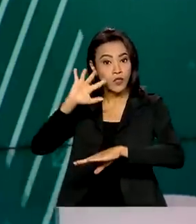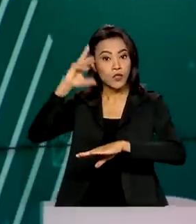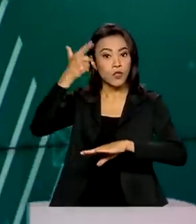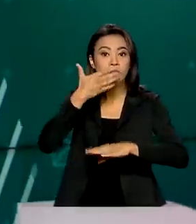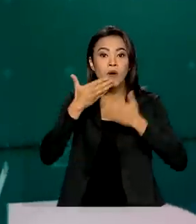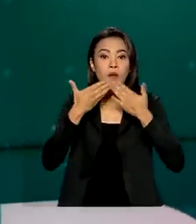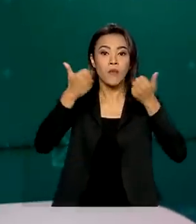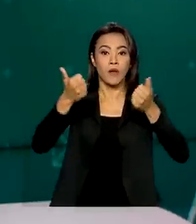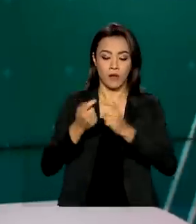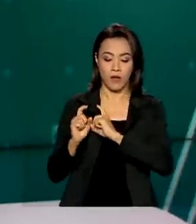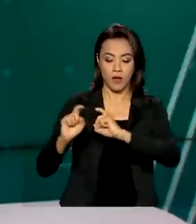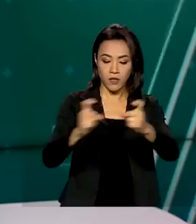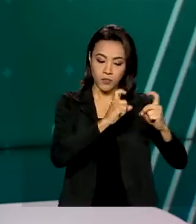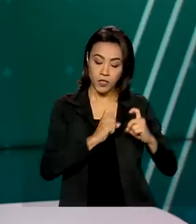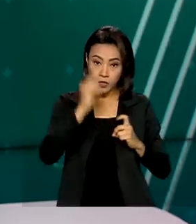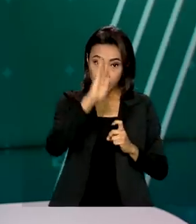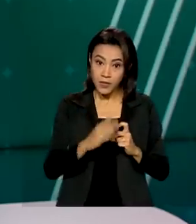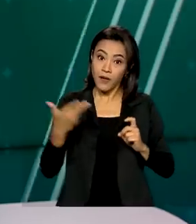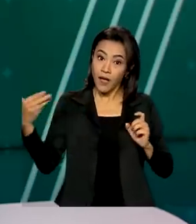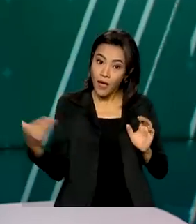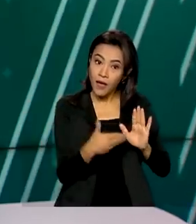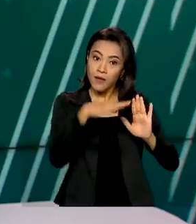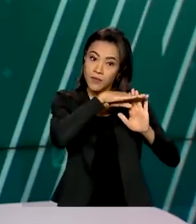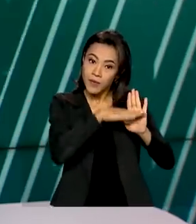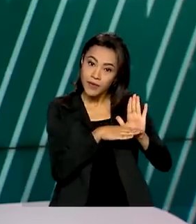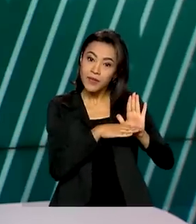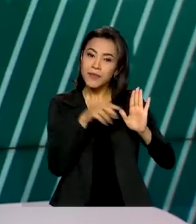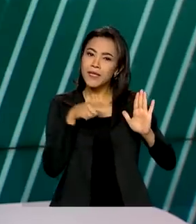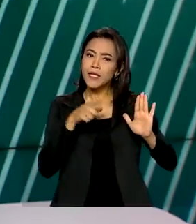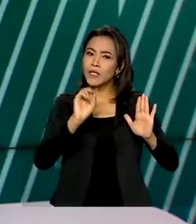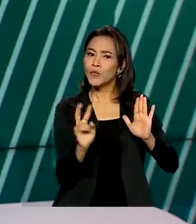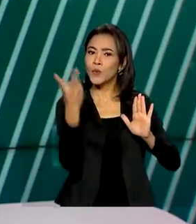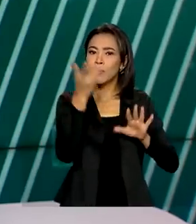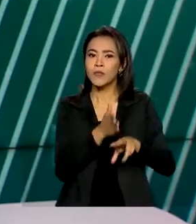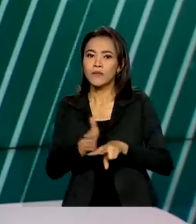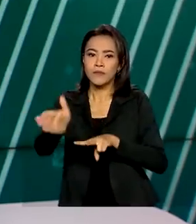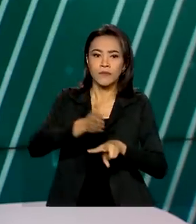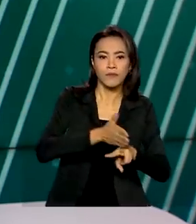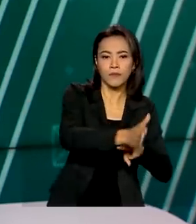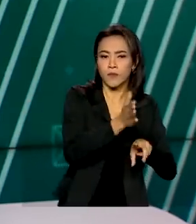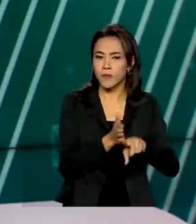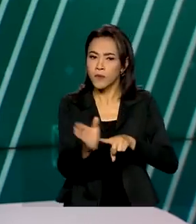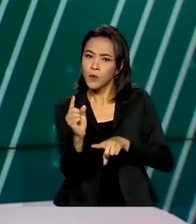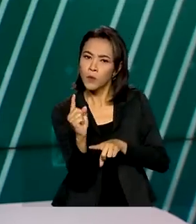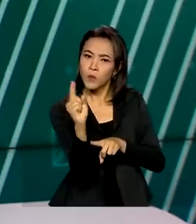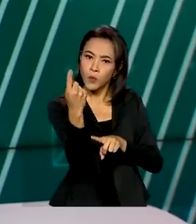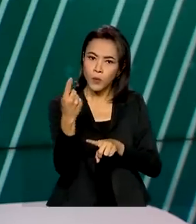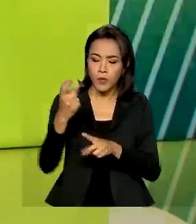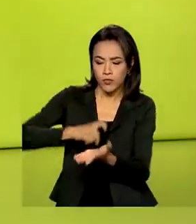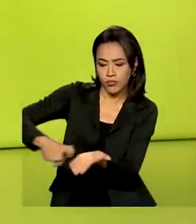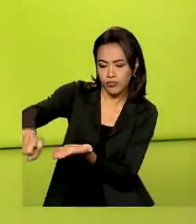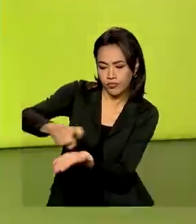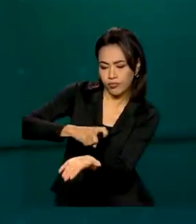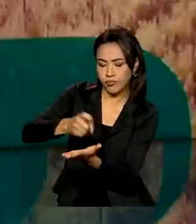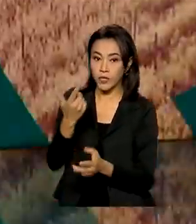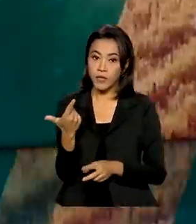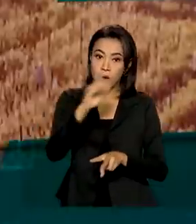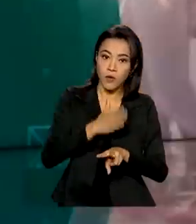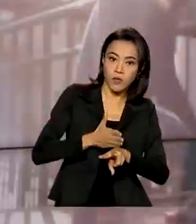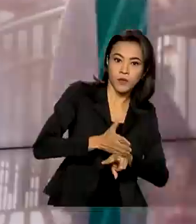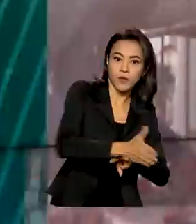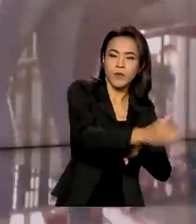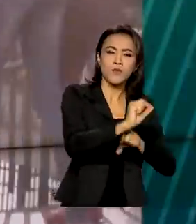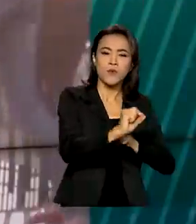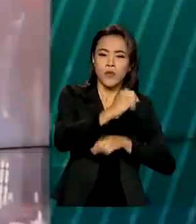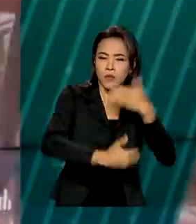negócios no país é o Brasil Mais, que agora tem duas novas modalidades, uma voltada para a digitalização e outra para o